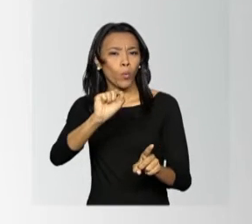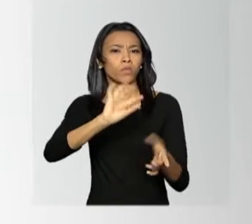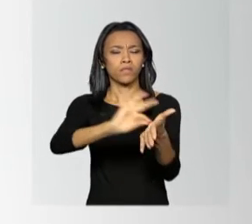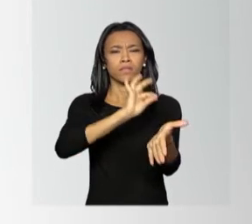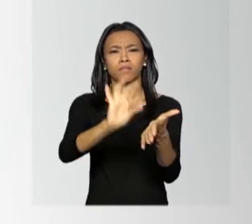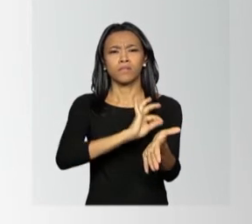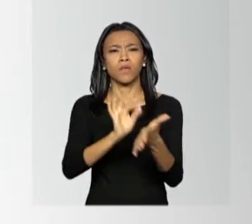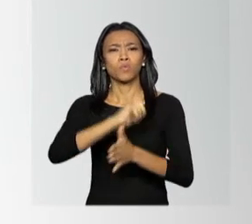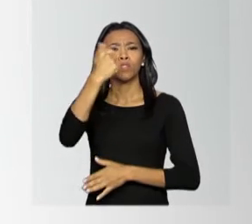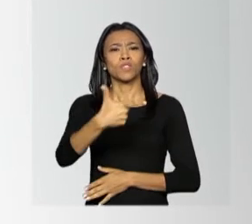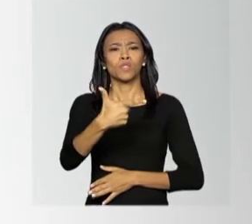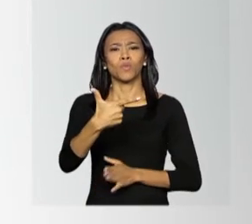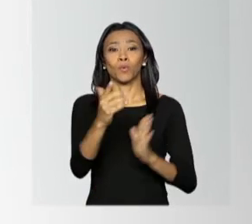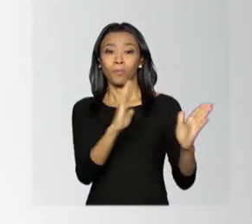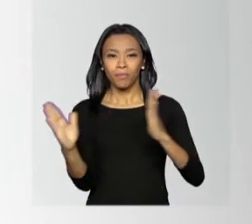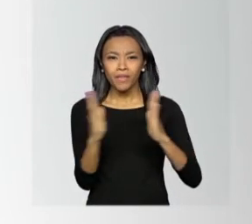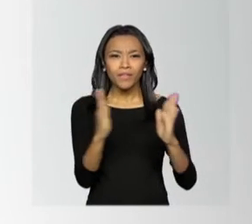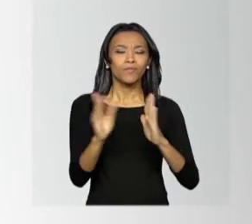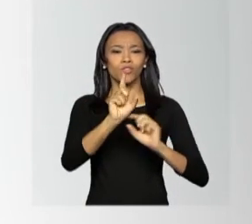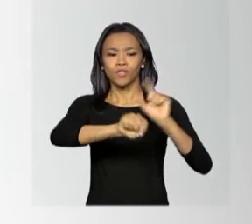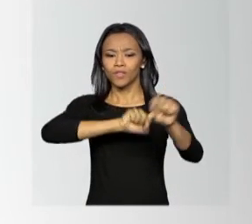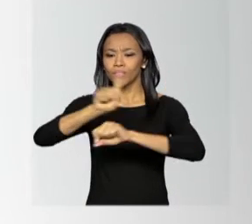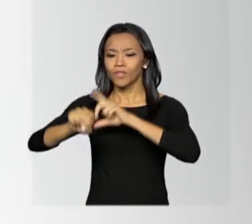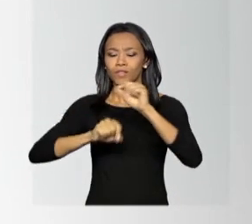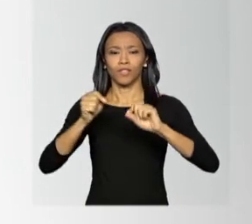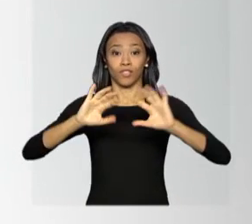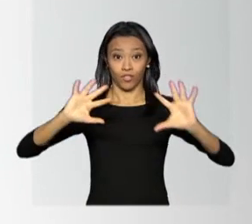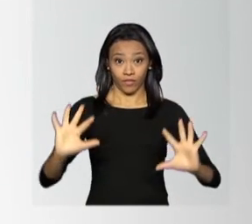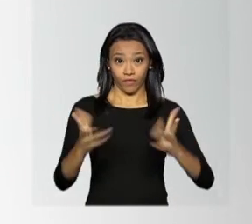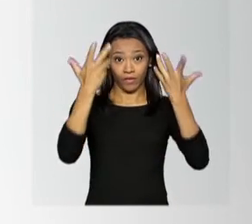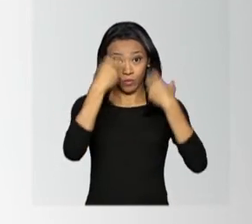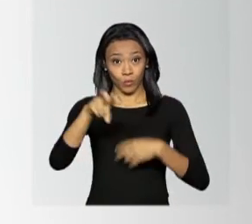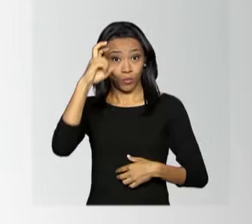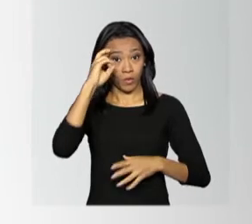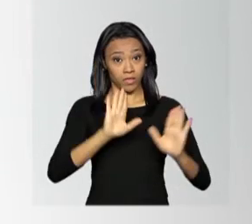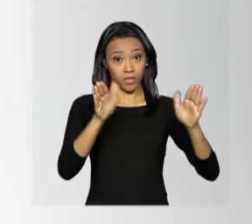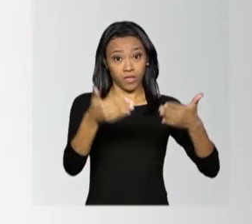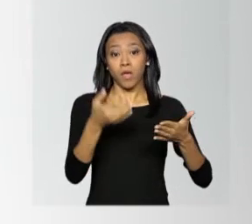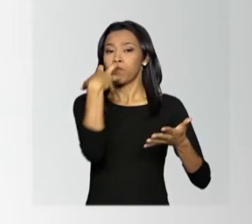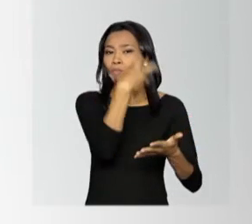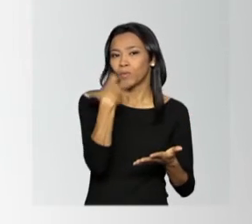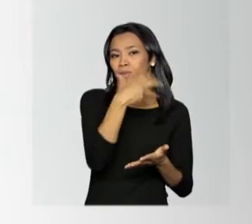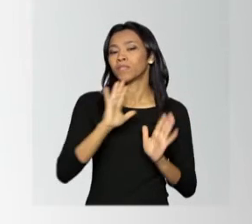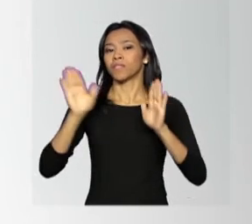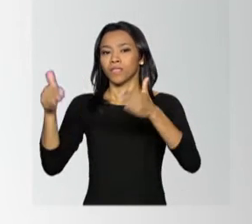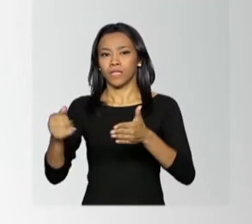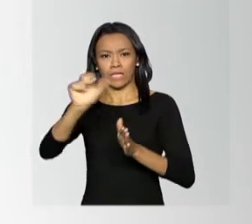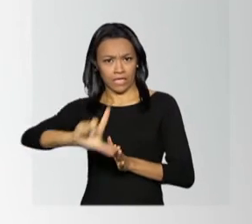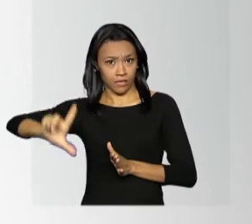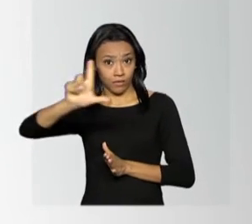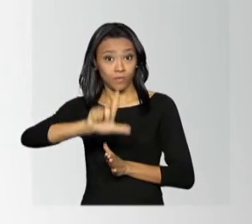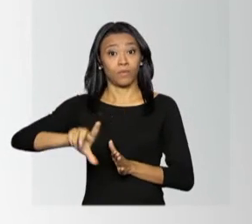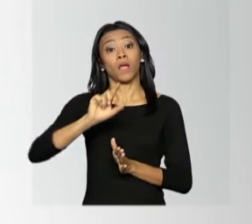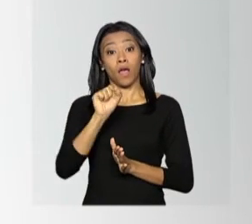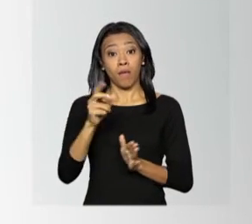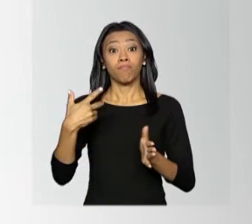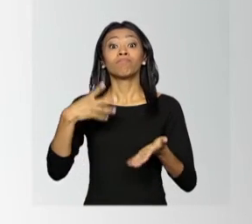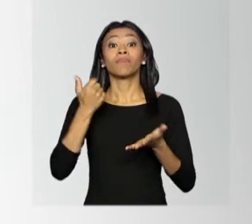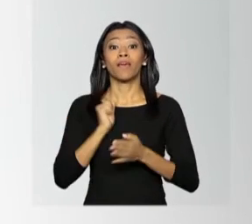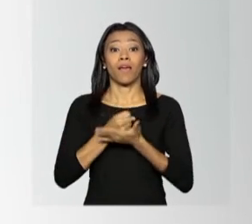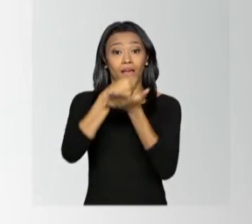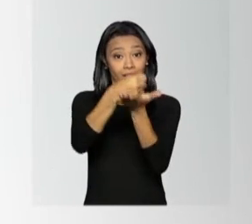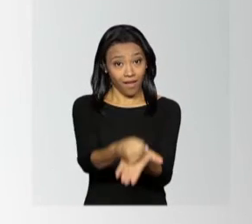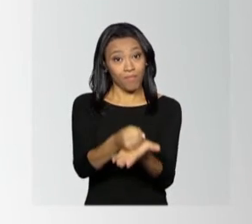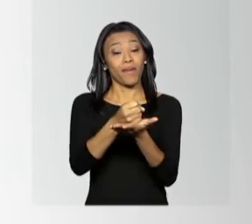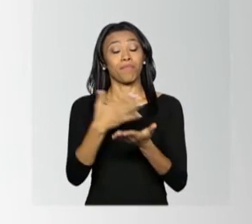inscrições para o segundo período anual de seleção de eventos culturais nas categorias de música e literatura a serem patrocinados